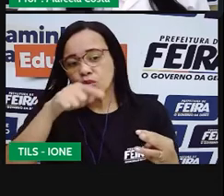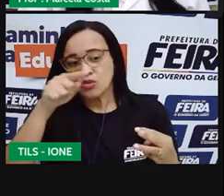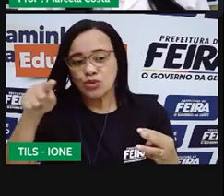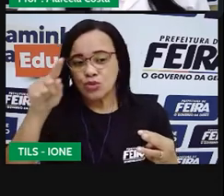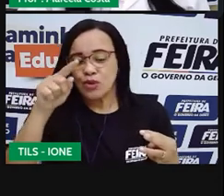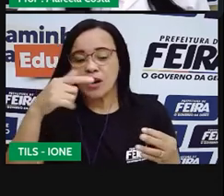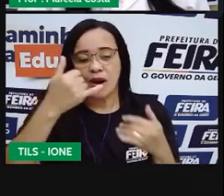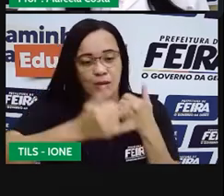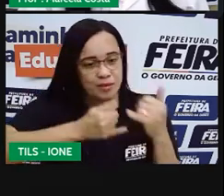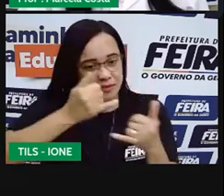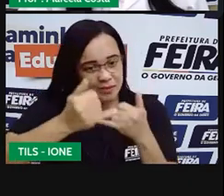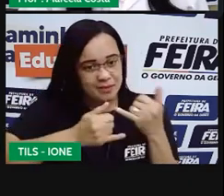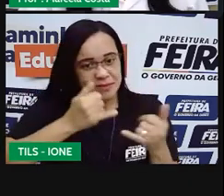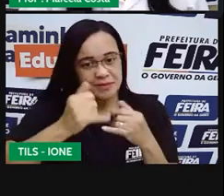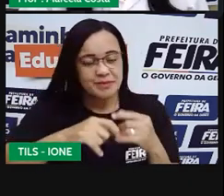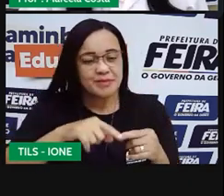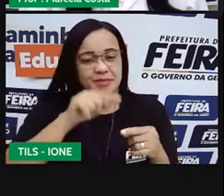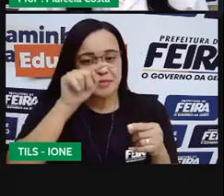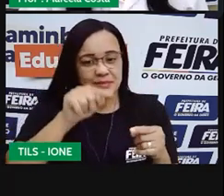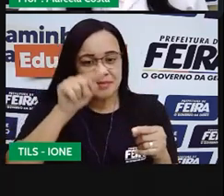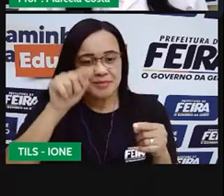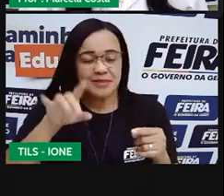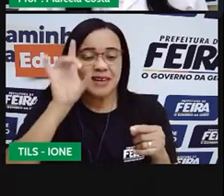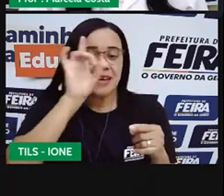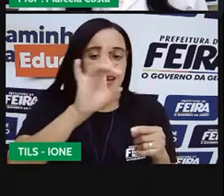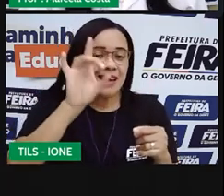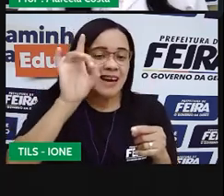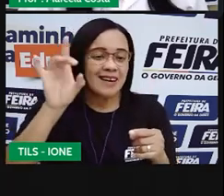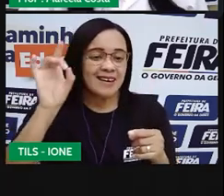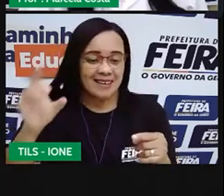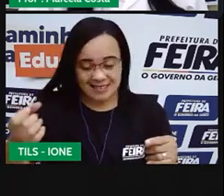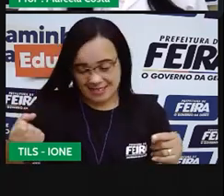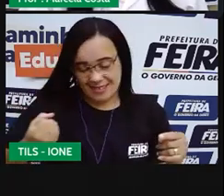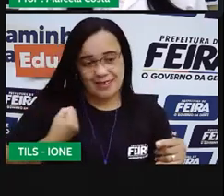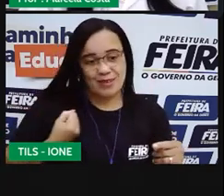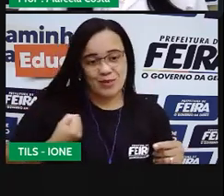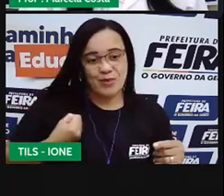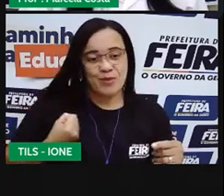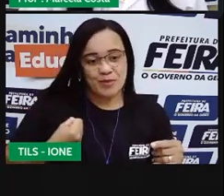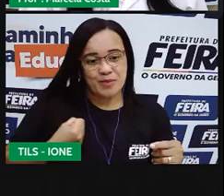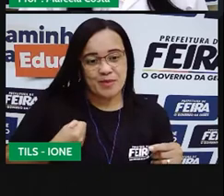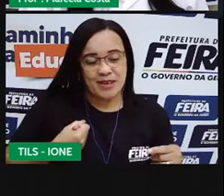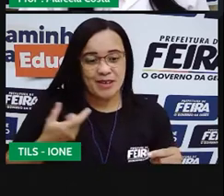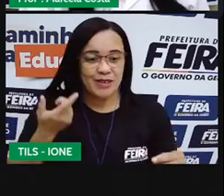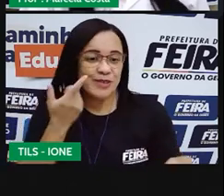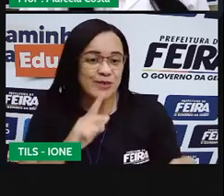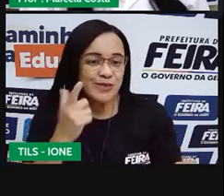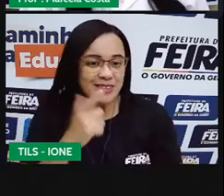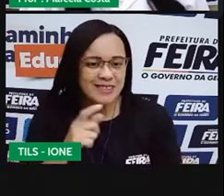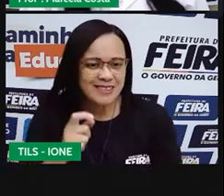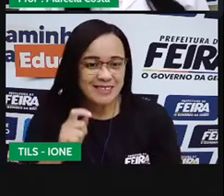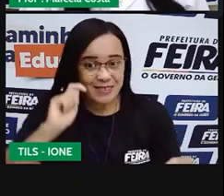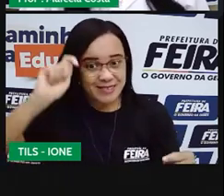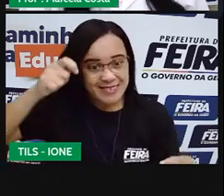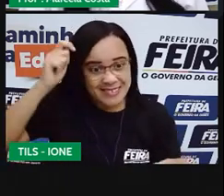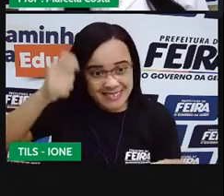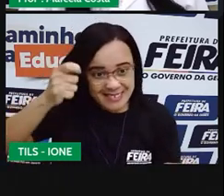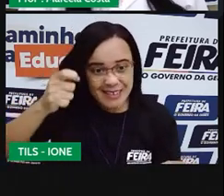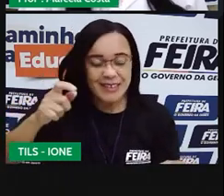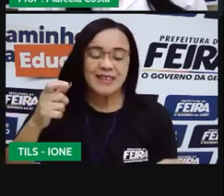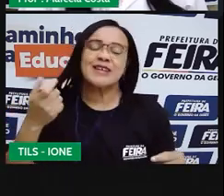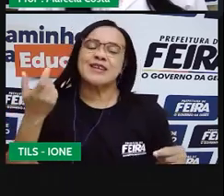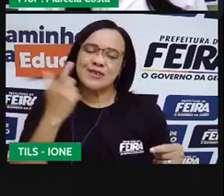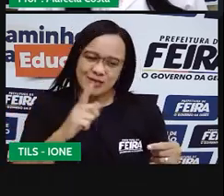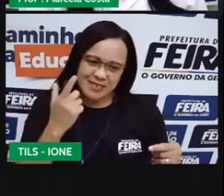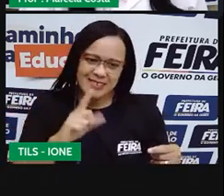participante eu coloquei todos os números que ele pescou e também fiz isso com outros